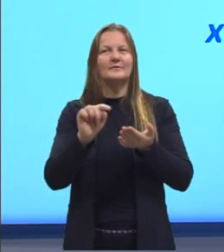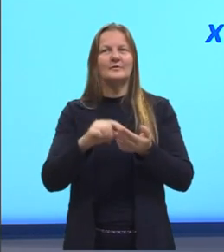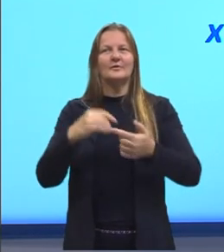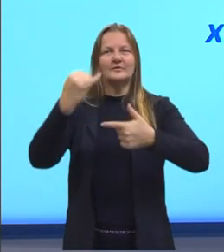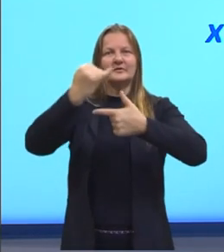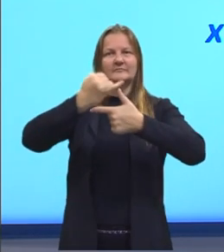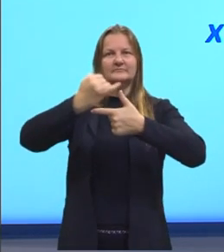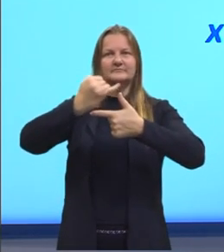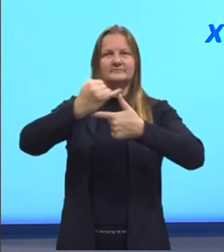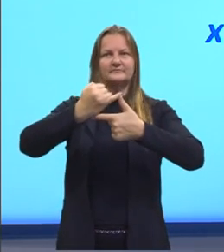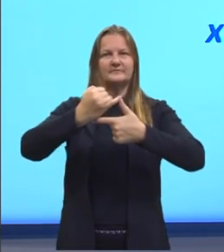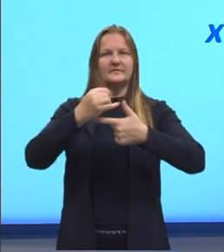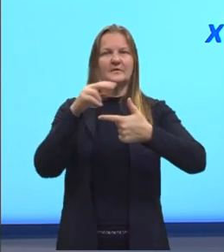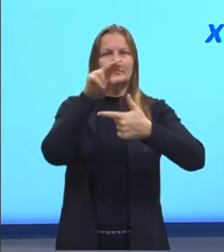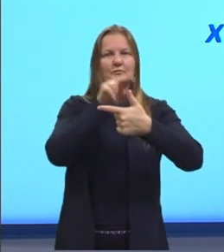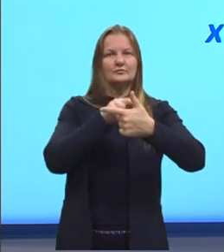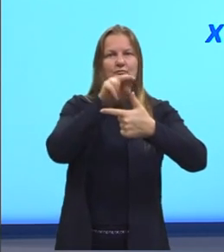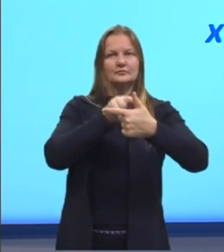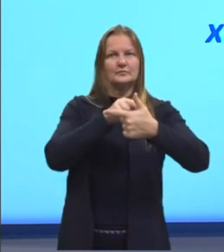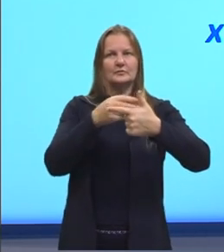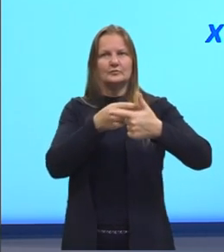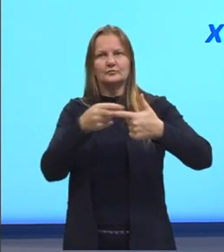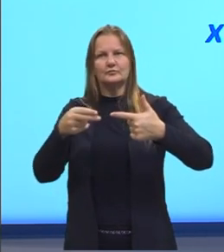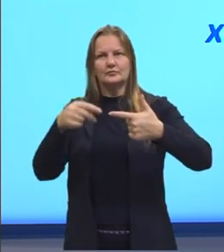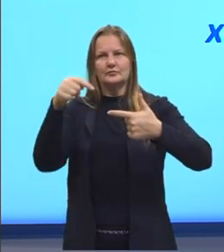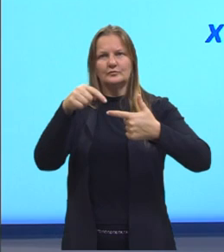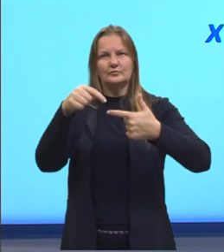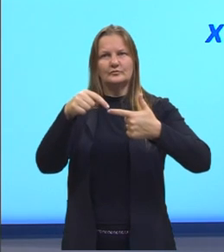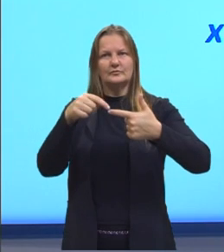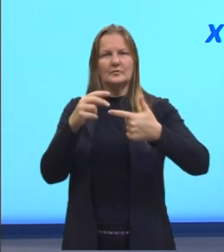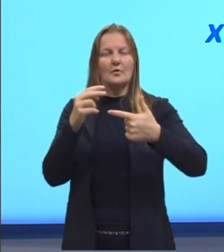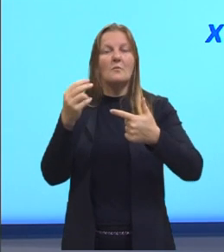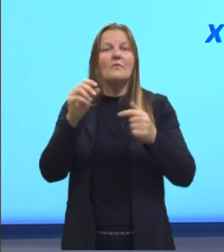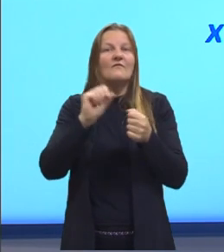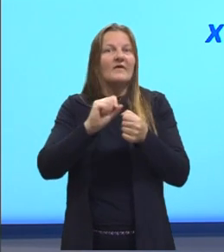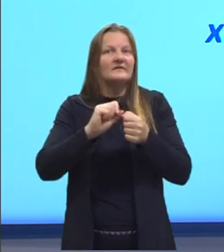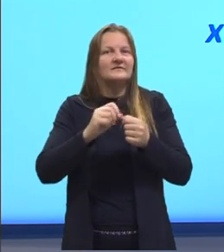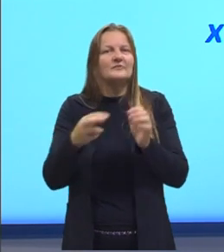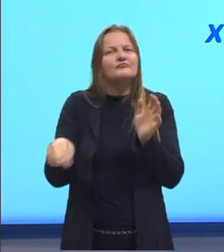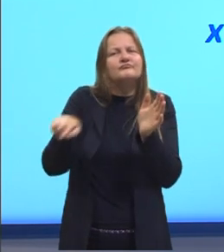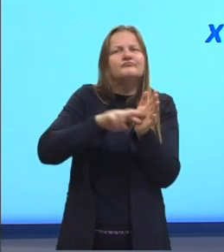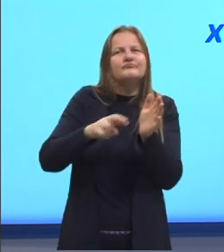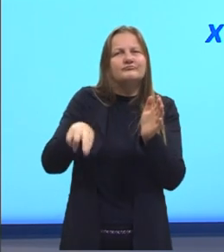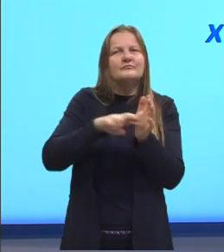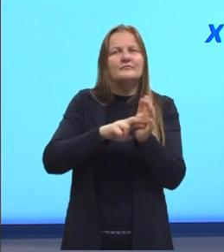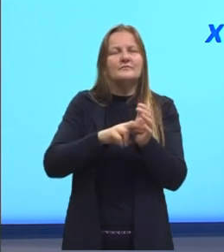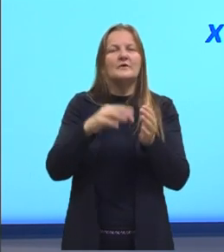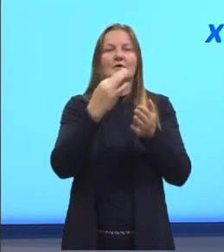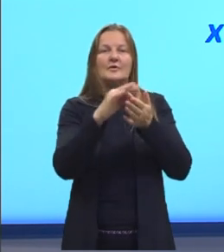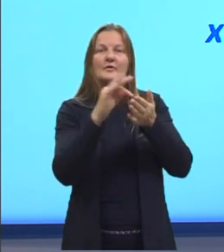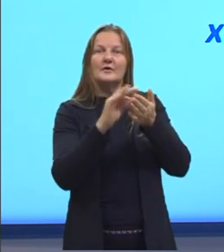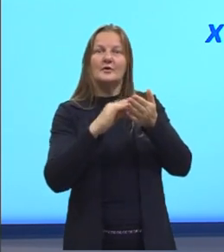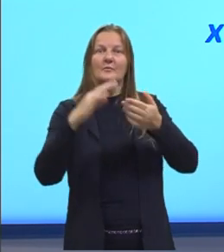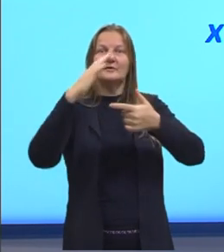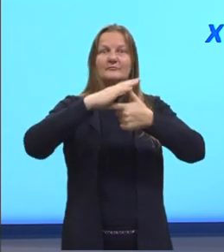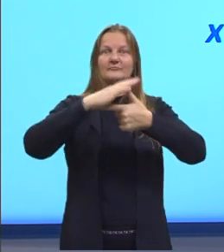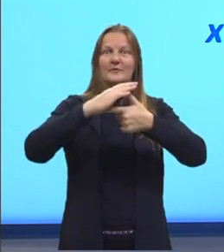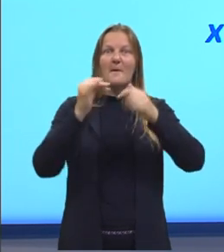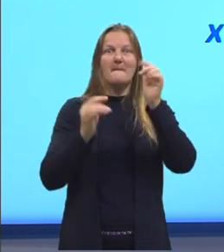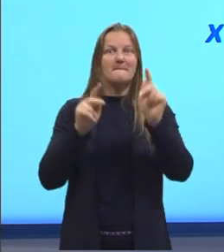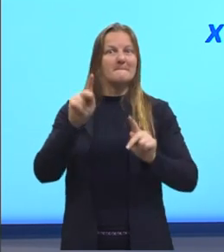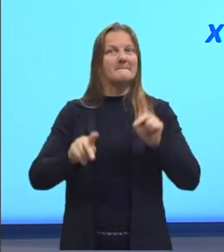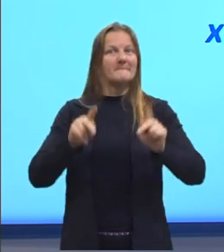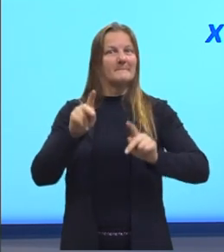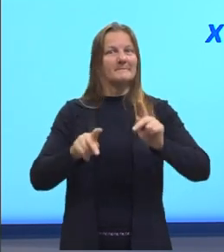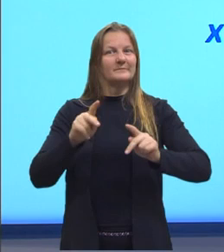hipotenusa de um cateto e quer a medida do outro cateto Então, resgatamos o nosso teorema de Pitágoras O